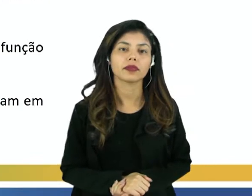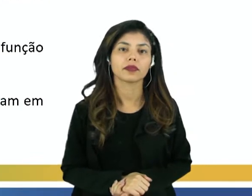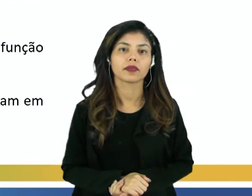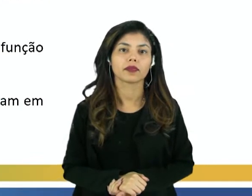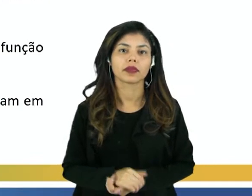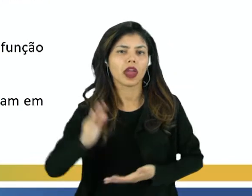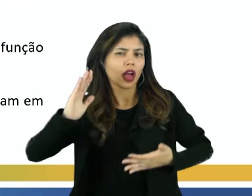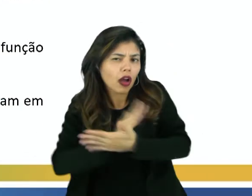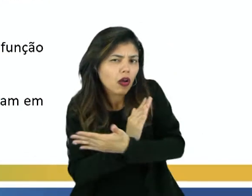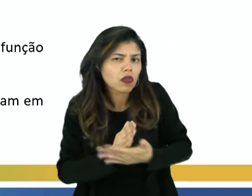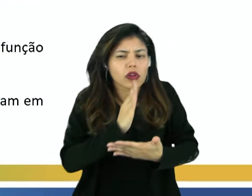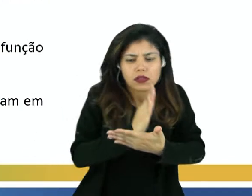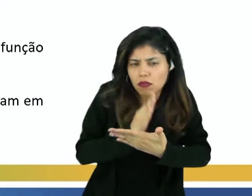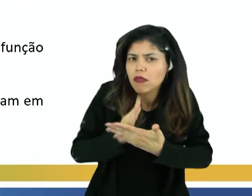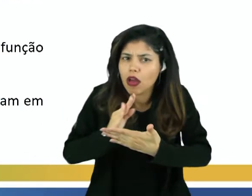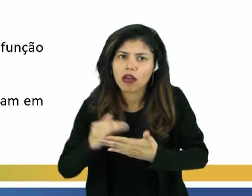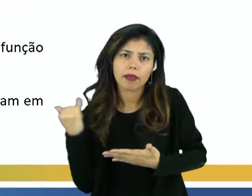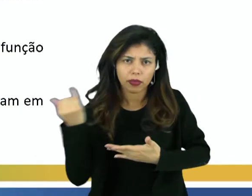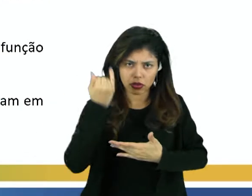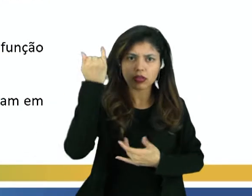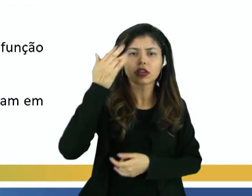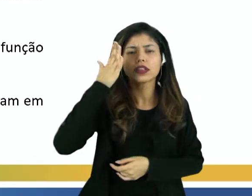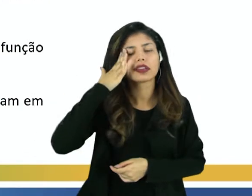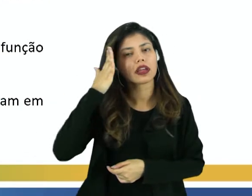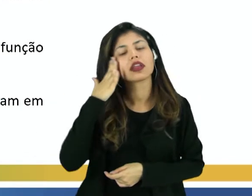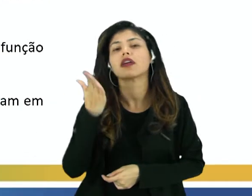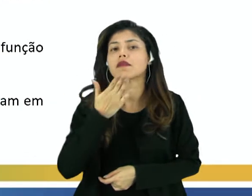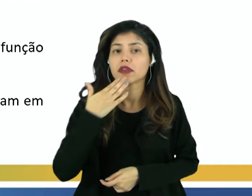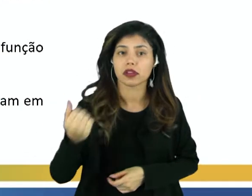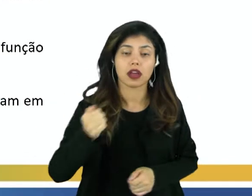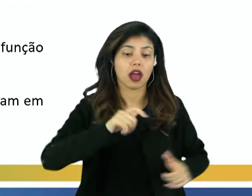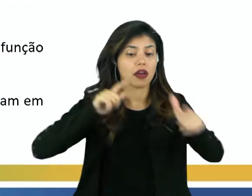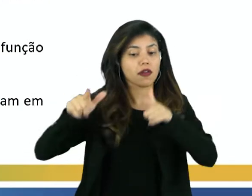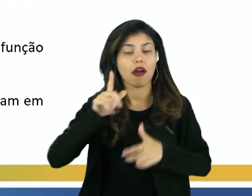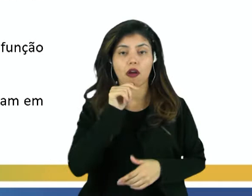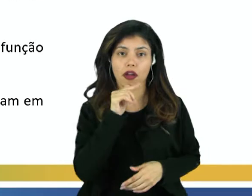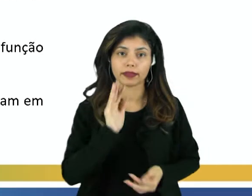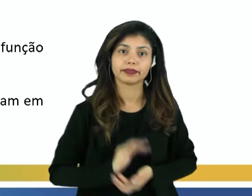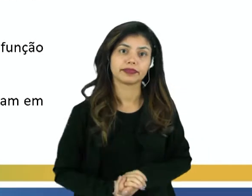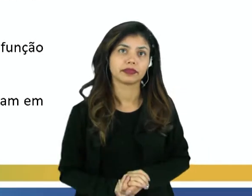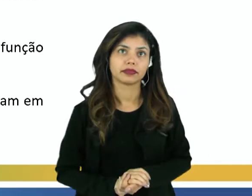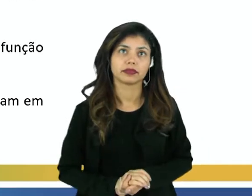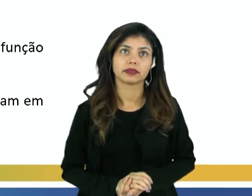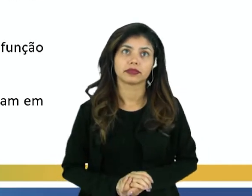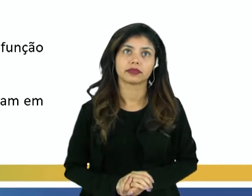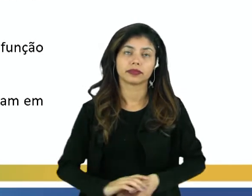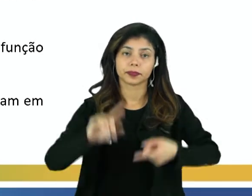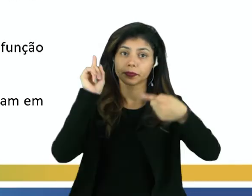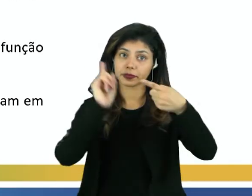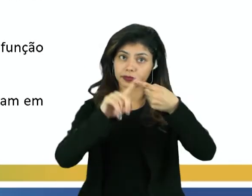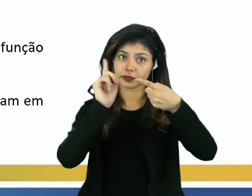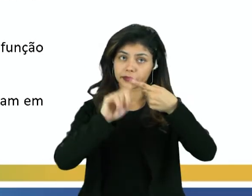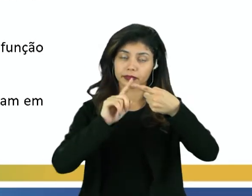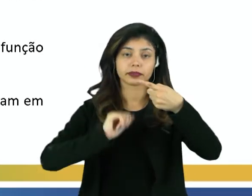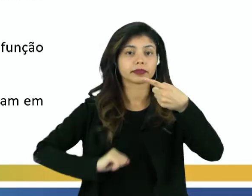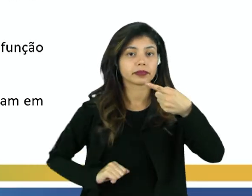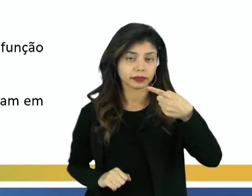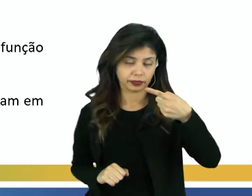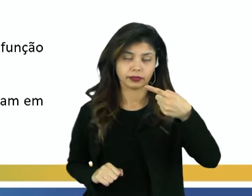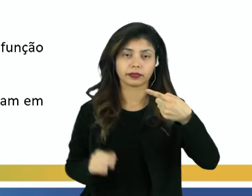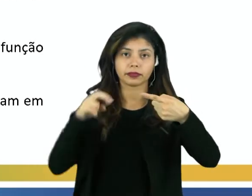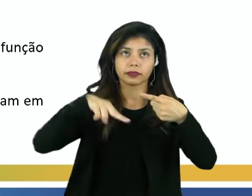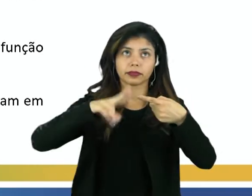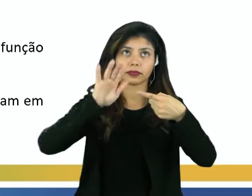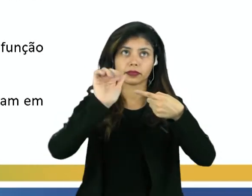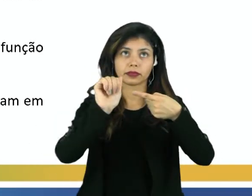vamos então a algumas partes que são importantes para entender uma bacia hidrográfica. São partes dela. Vamos lá. Primeiro conceito,